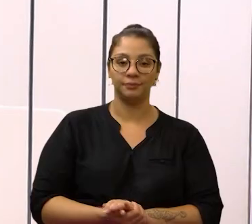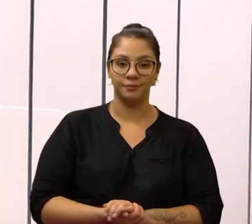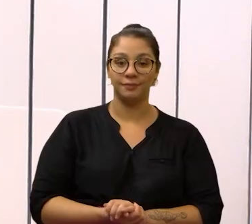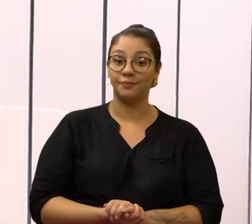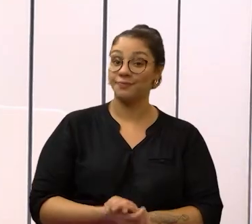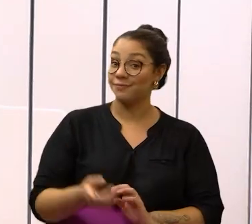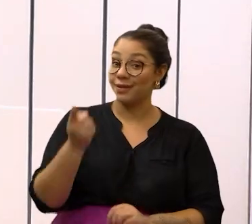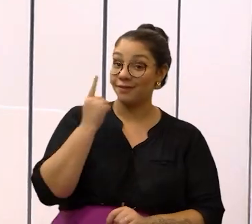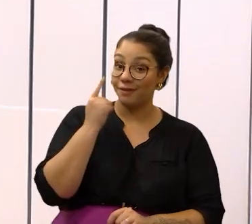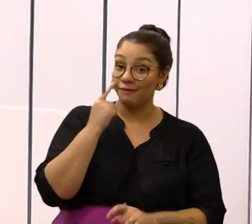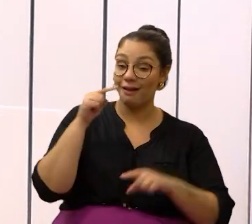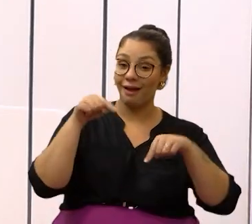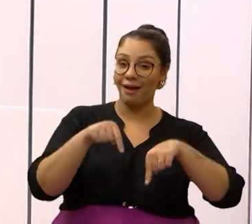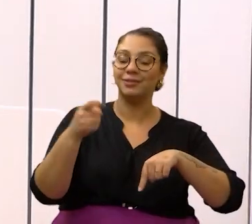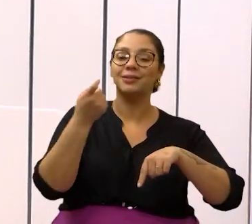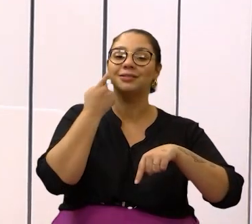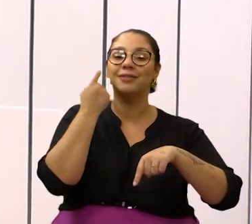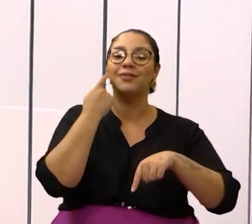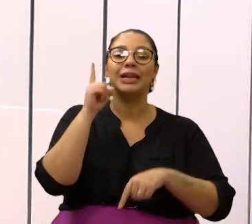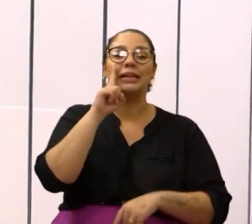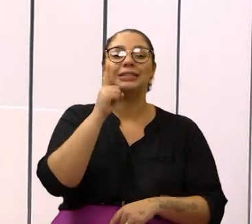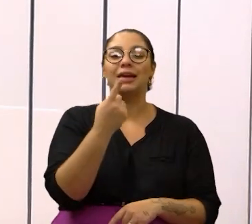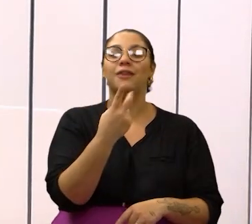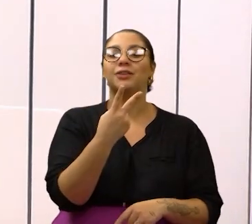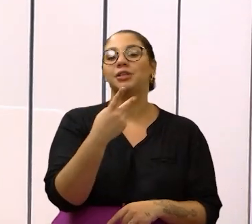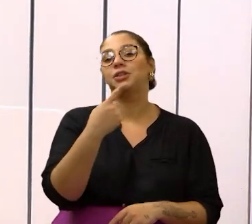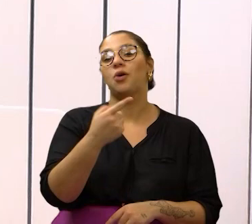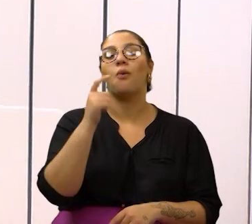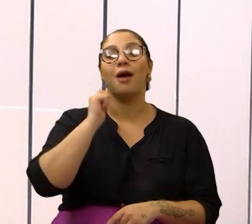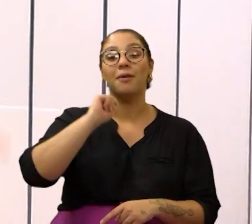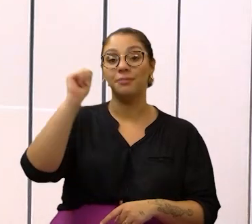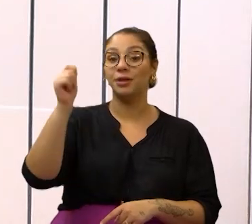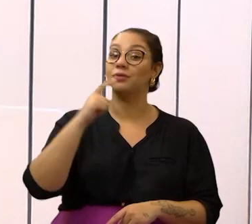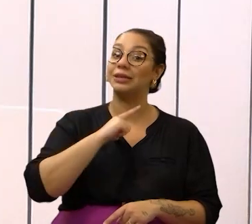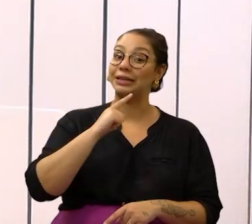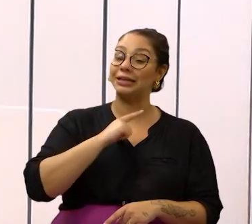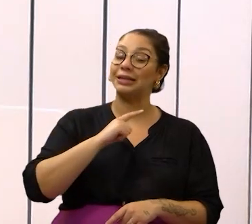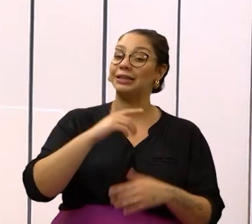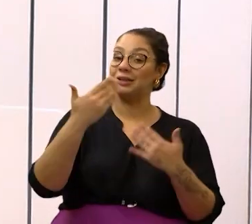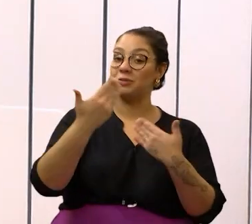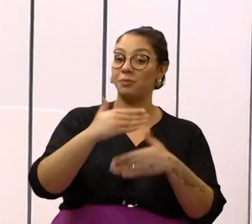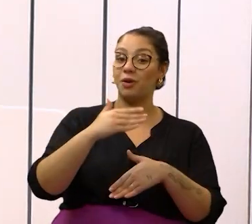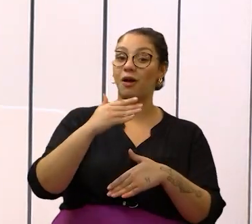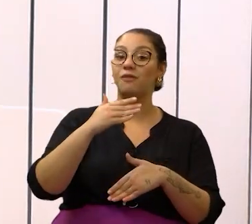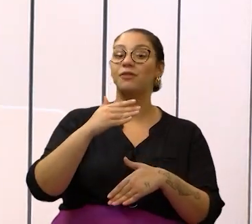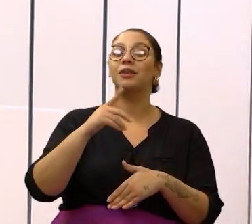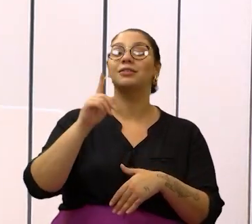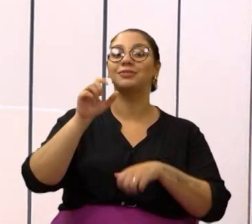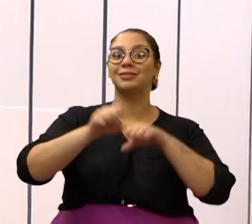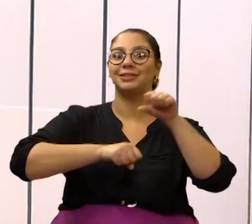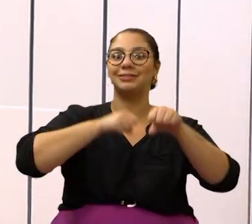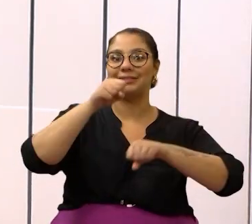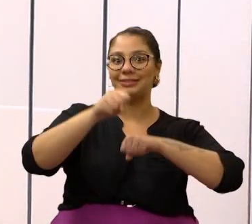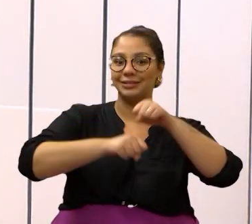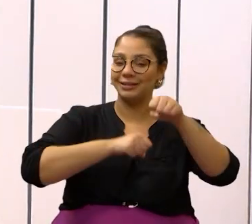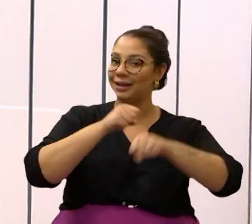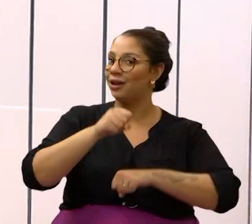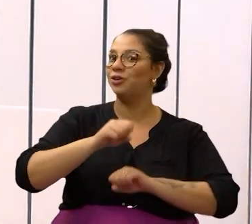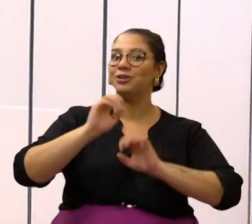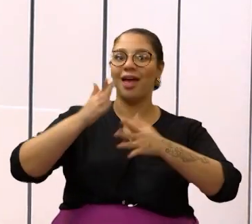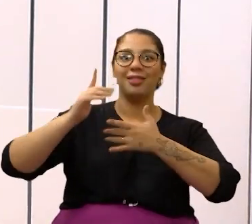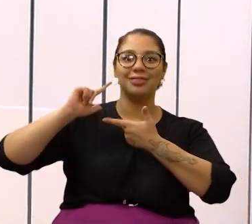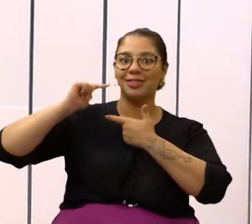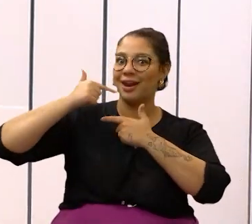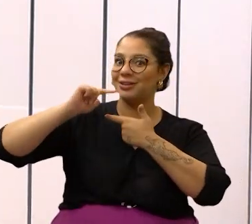E olha só, nesta sexta-feira, dia 21 de abril, acontece a prova Tiradentes de Ciclismo, uma das mais